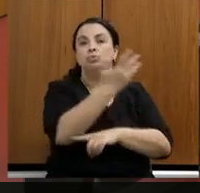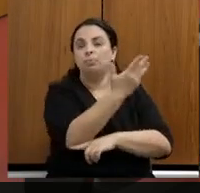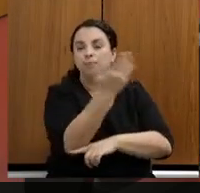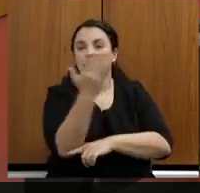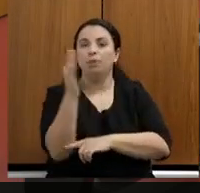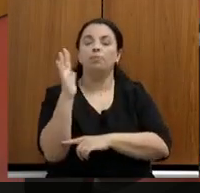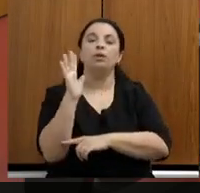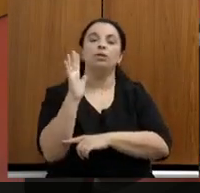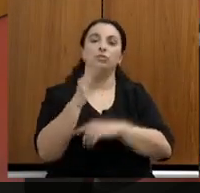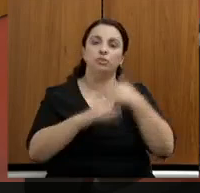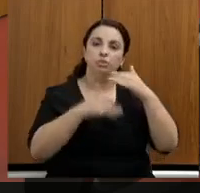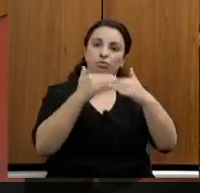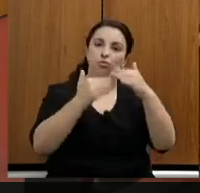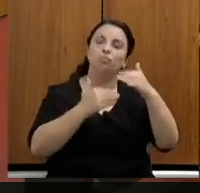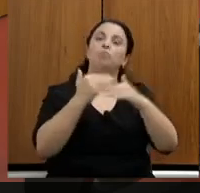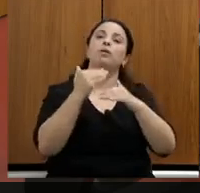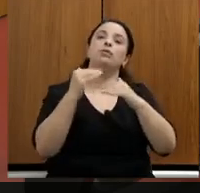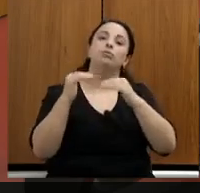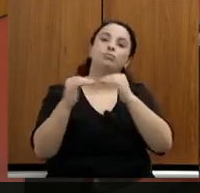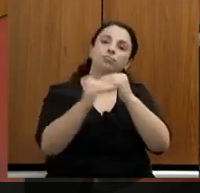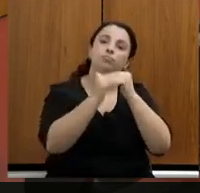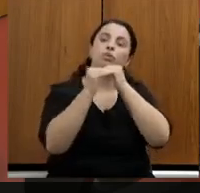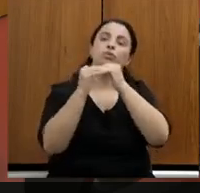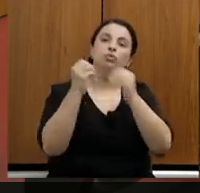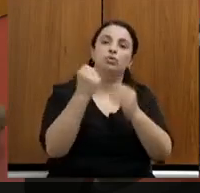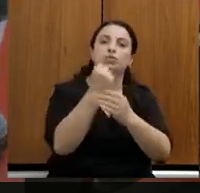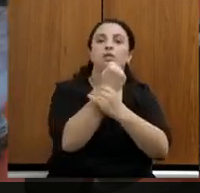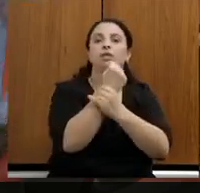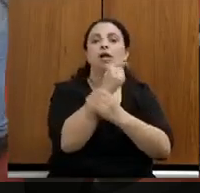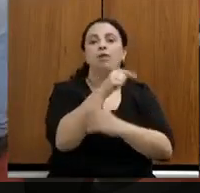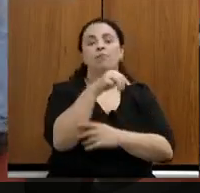secretária Marília Carvalho de Mello.